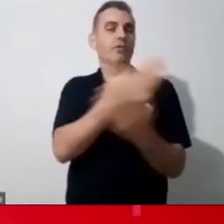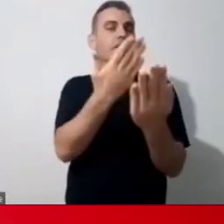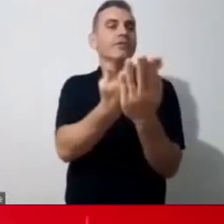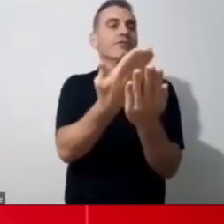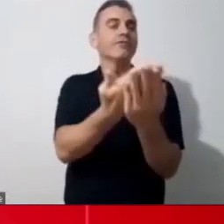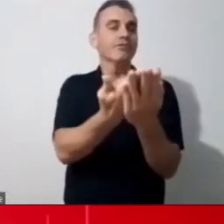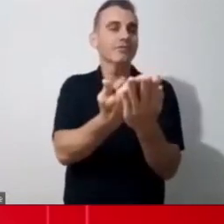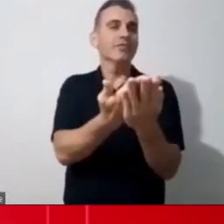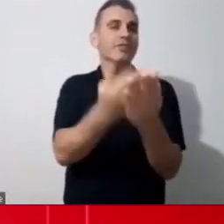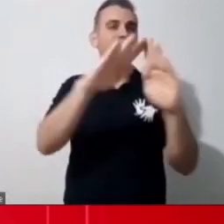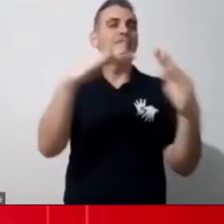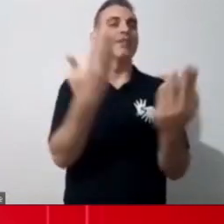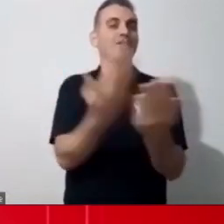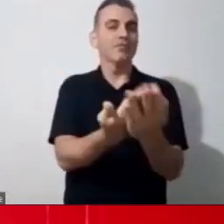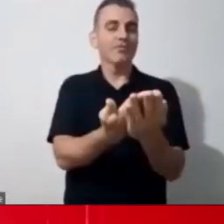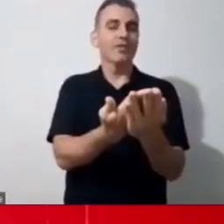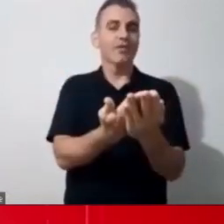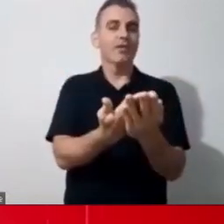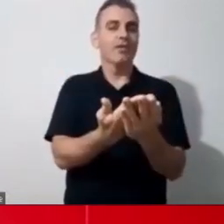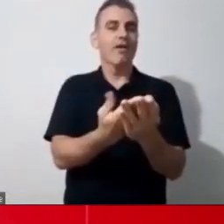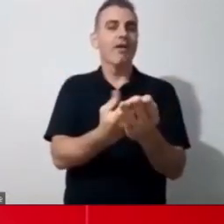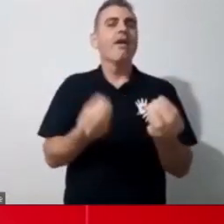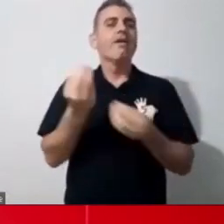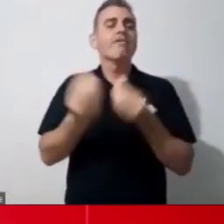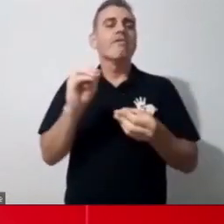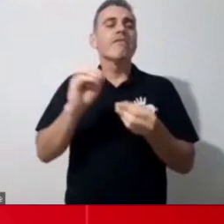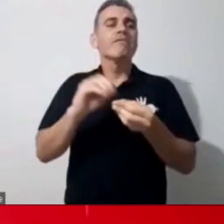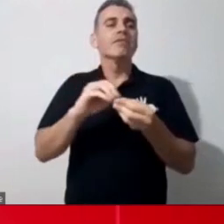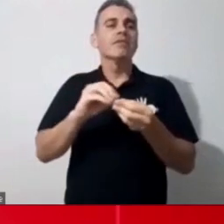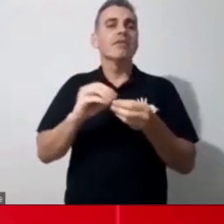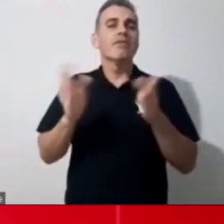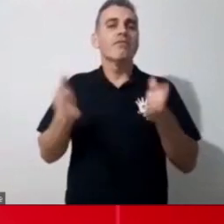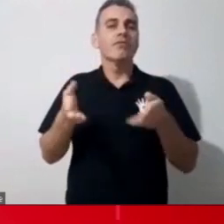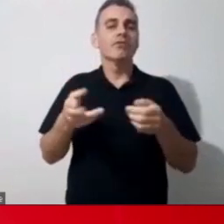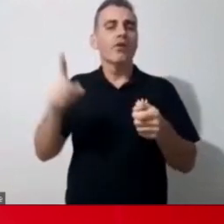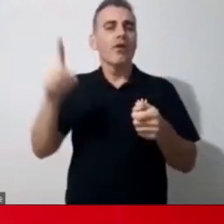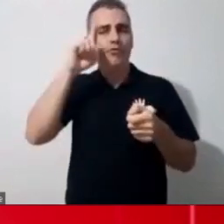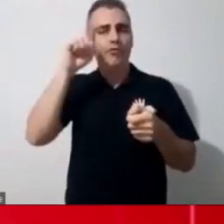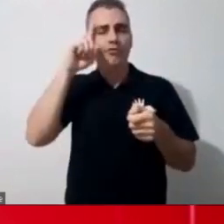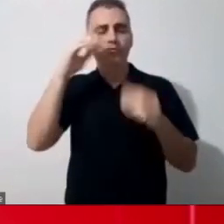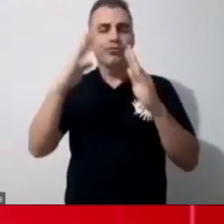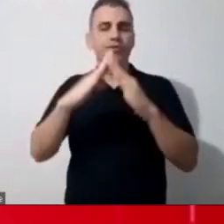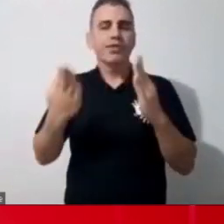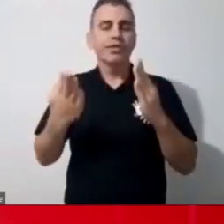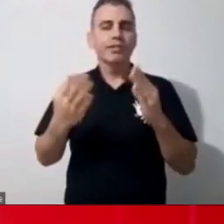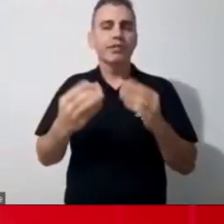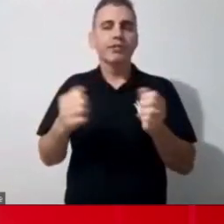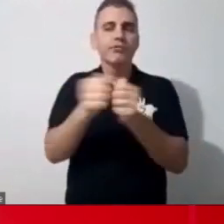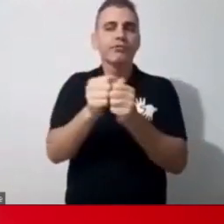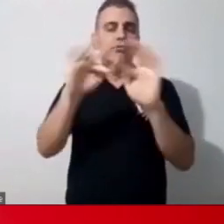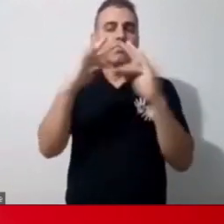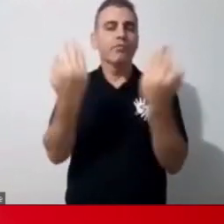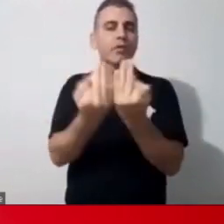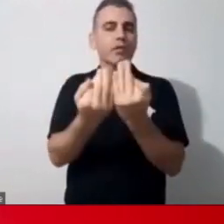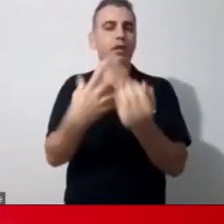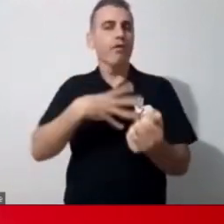período integral lá com o seu filho. Então, assim, o emocional daquela família, ele pode ser